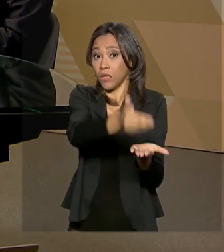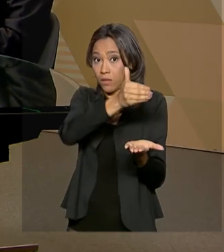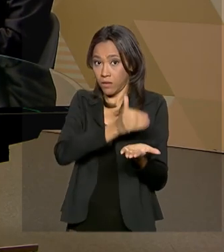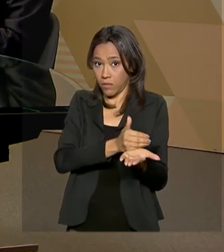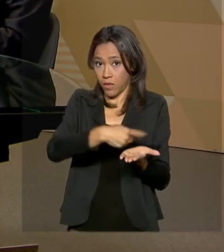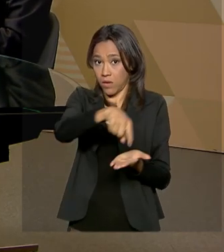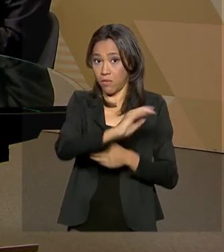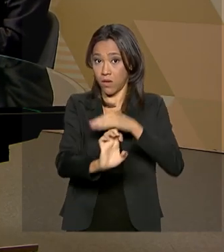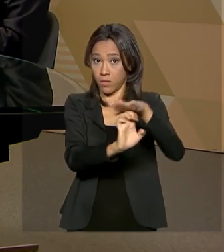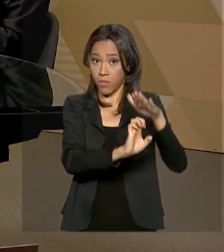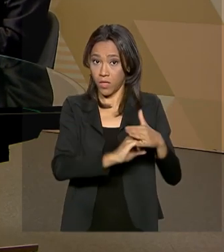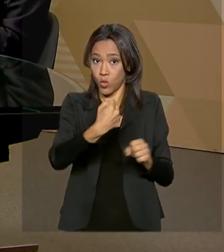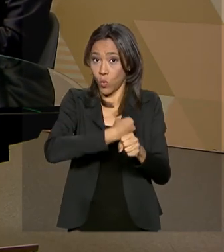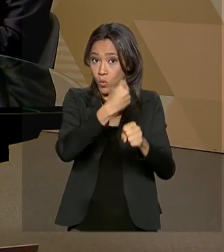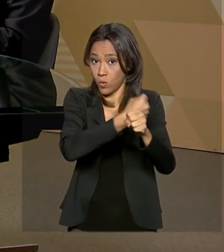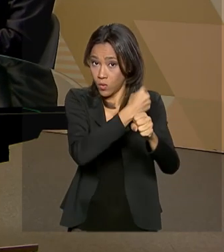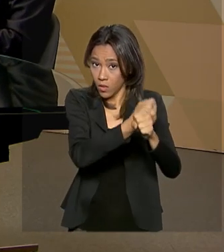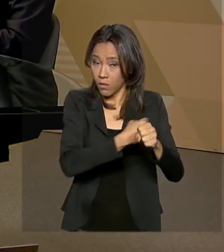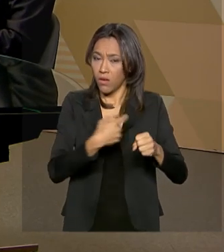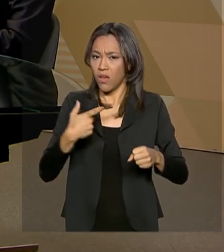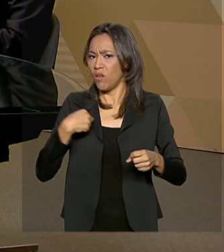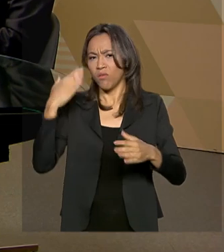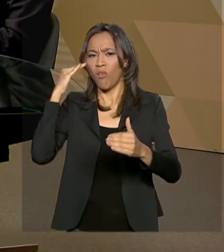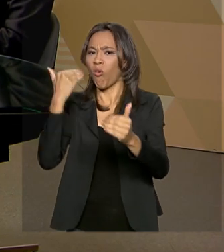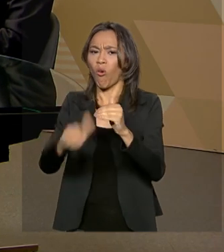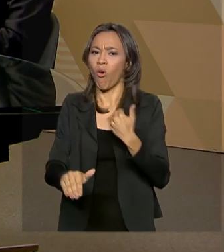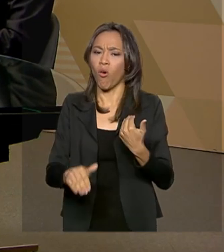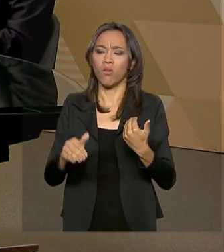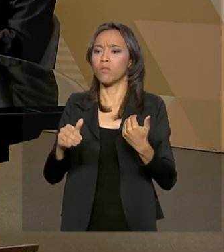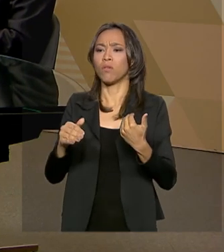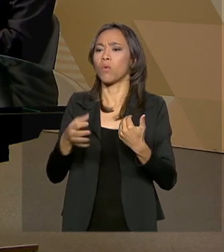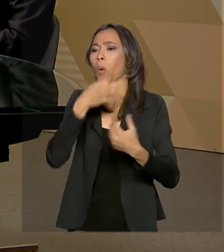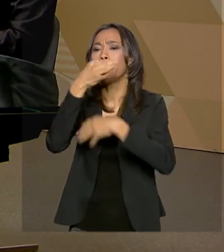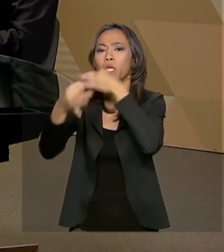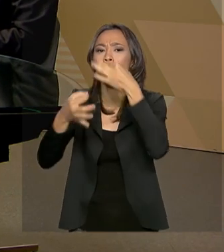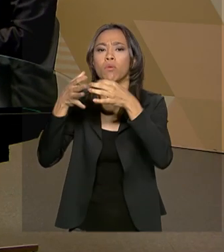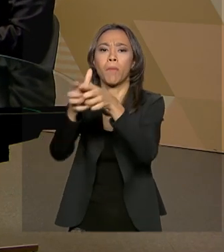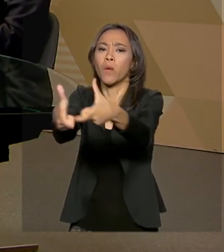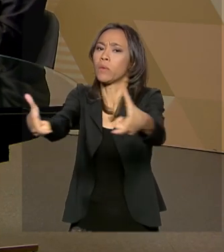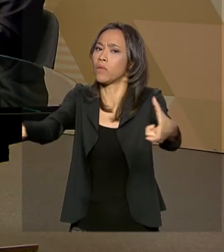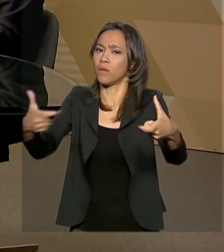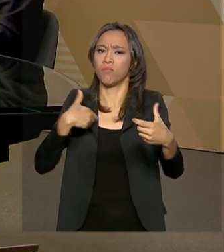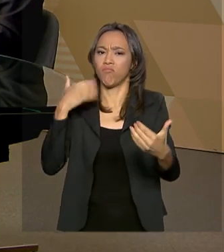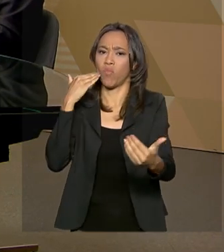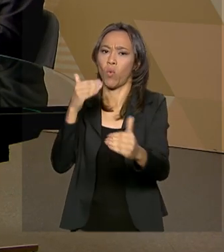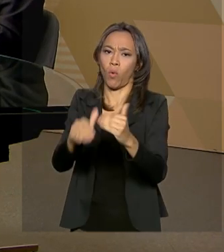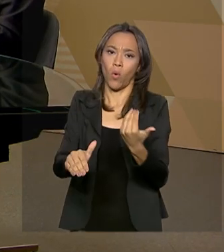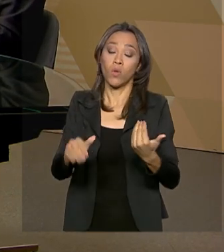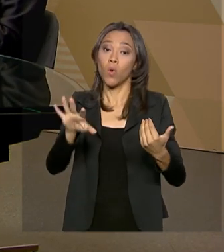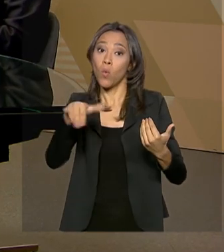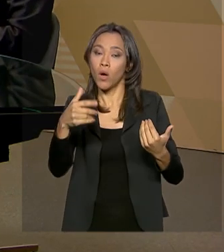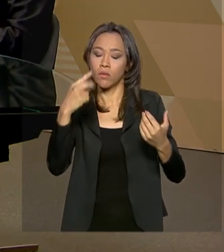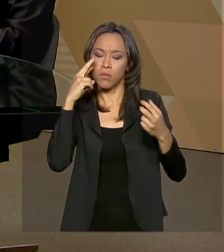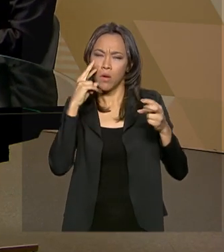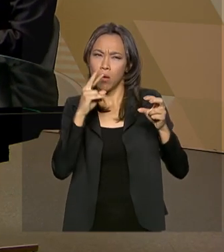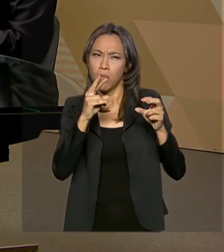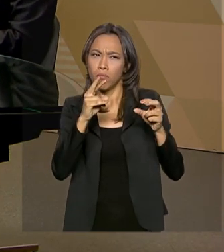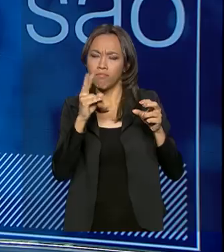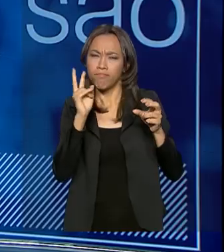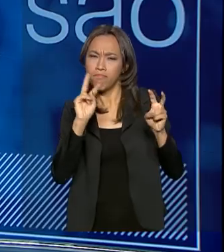Então, eu discordo um pouco dessa visão geral, na minha opinião, quando há uma mudança de percepção,